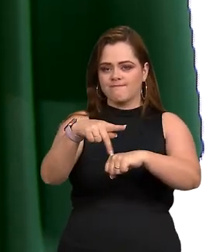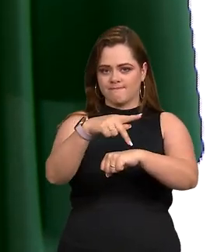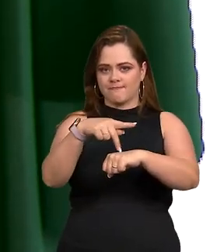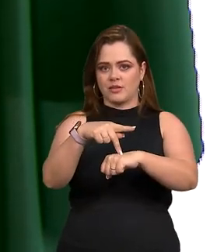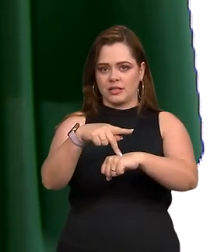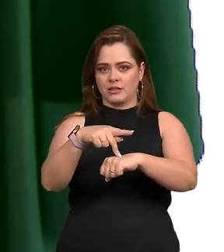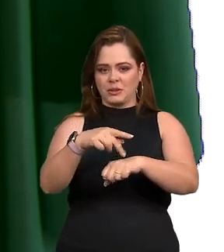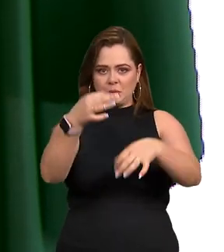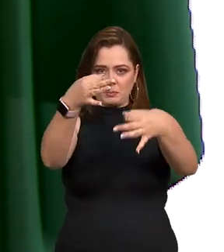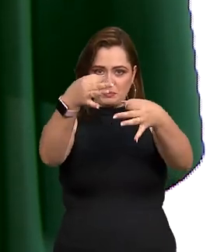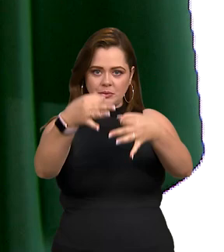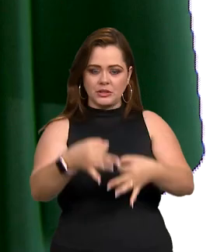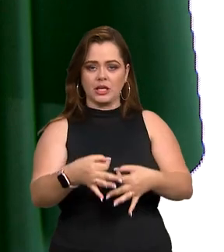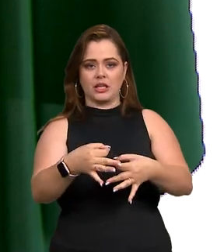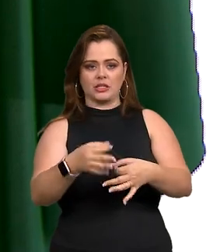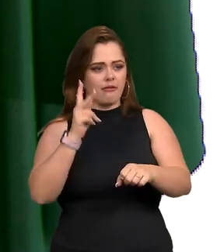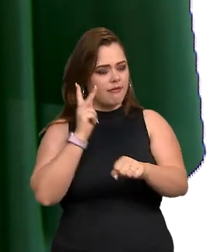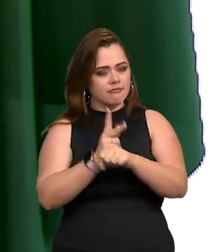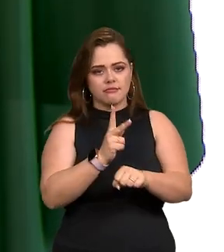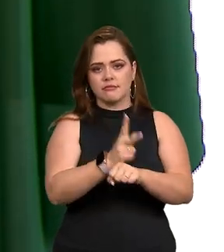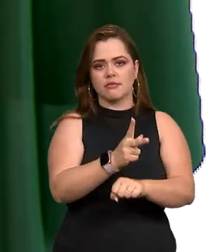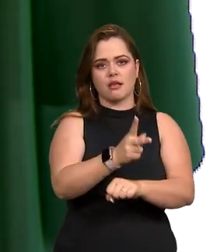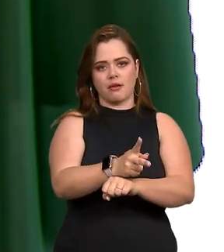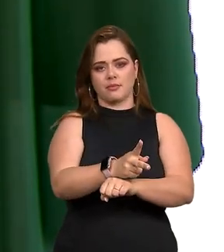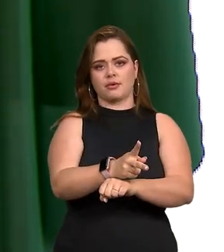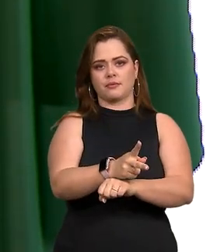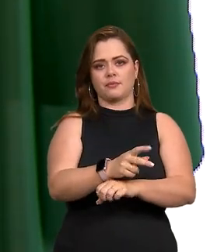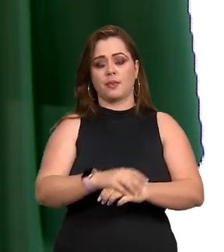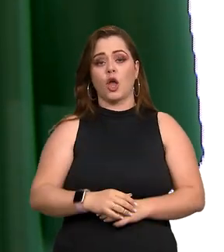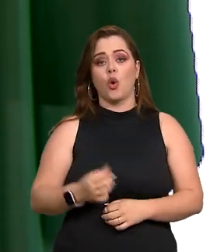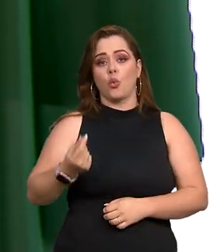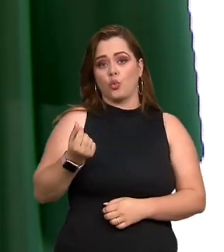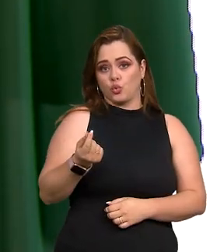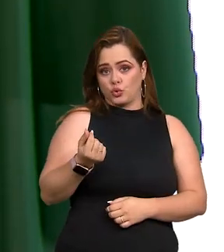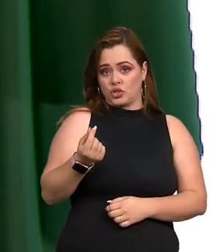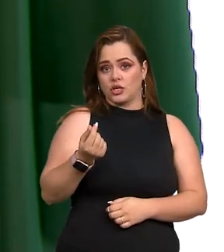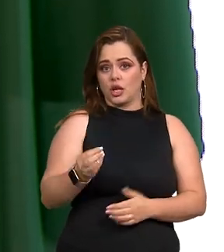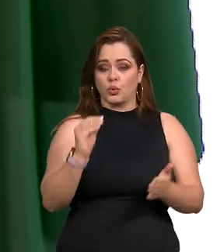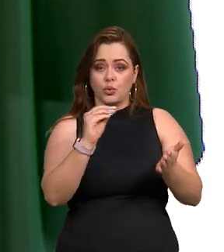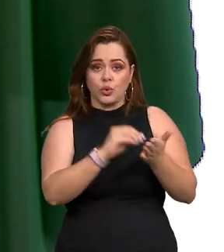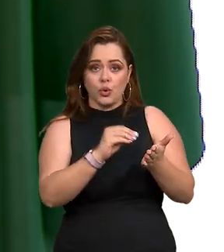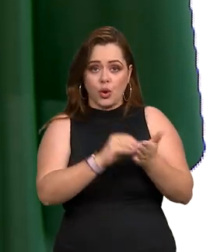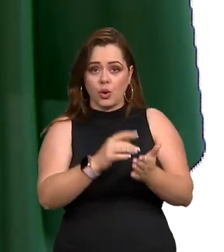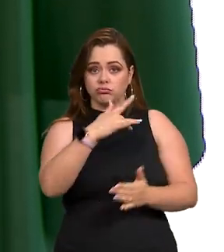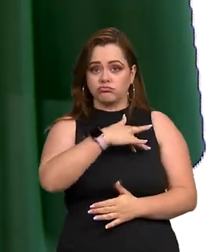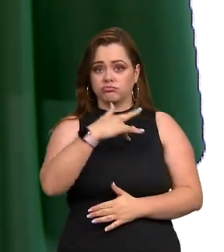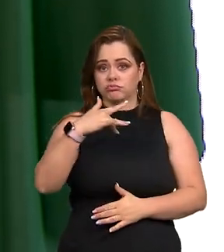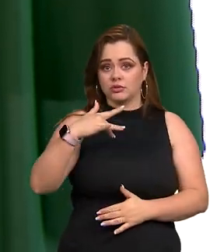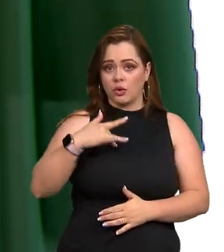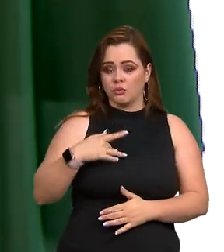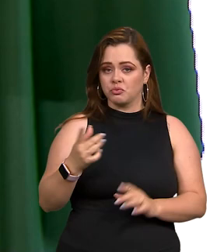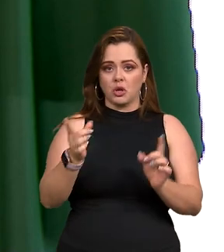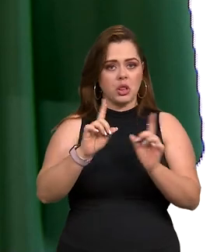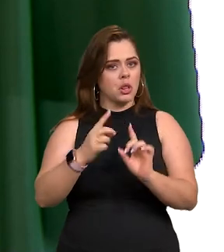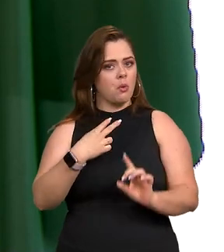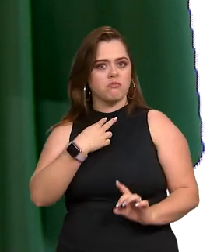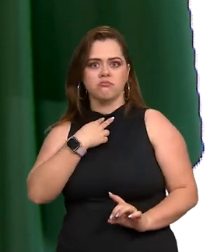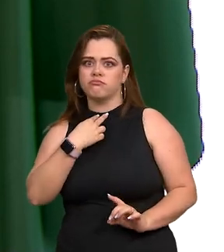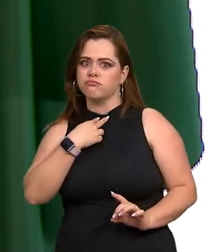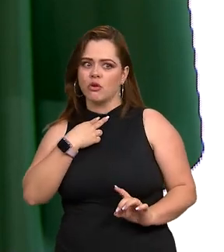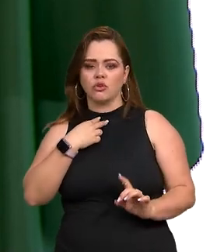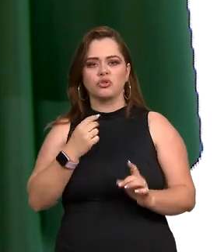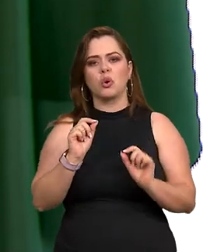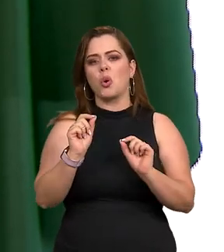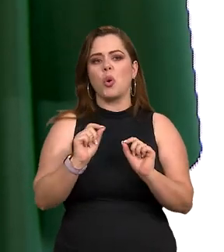país, definitivamente e para sempre, o dinheiro que se coloca na saúde